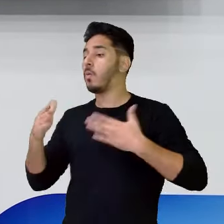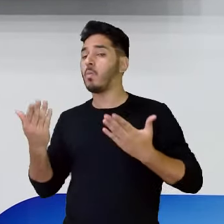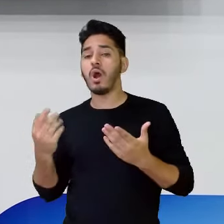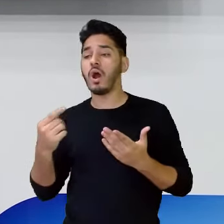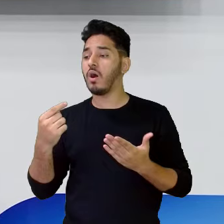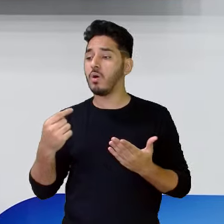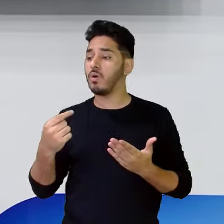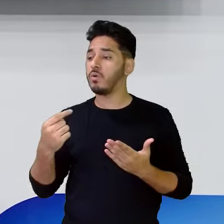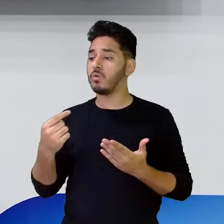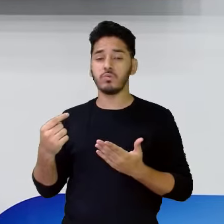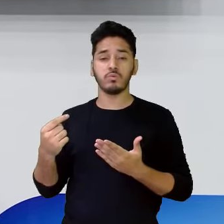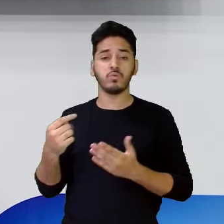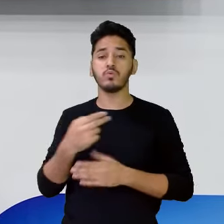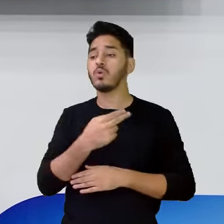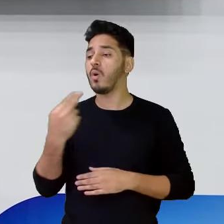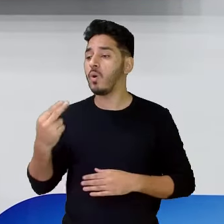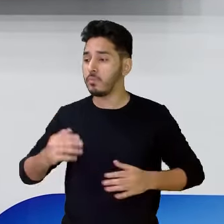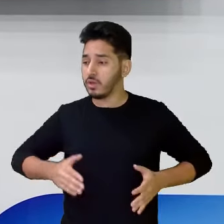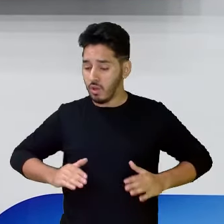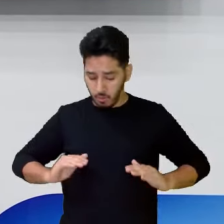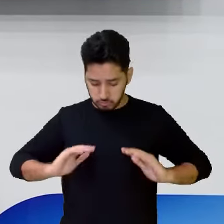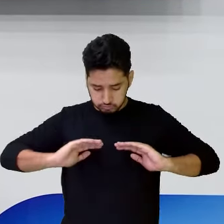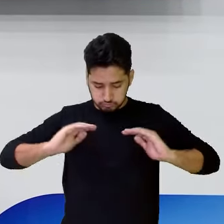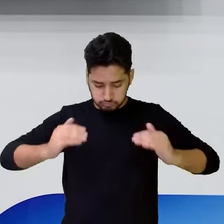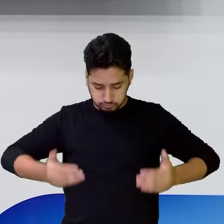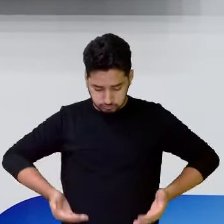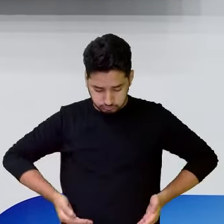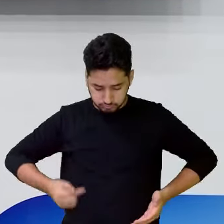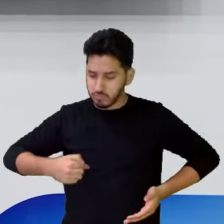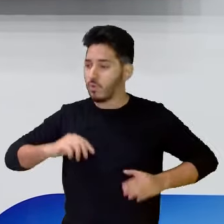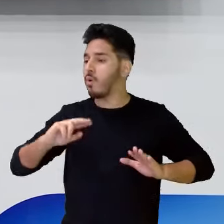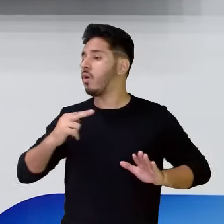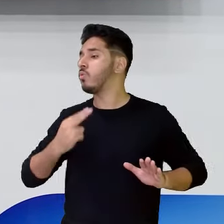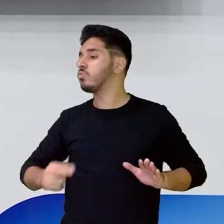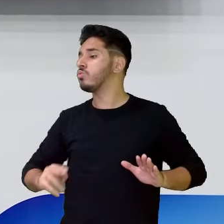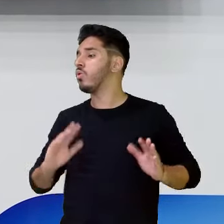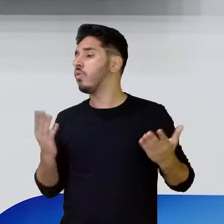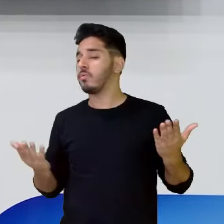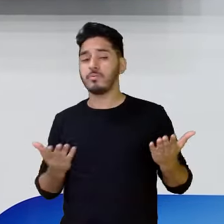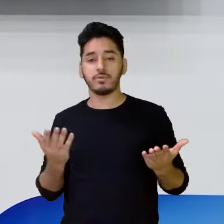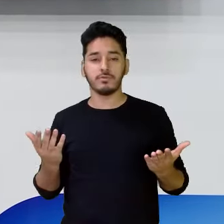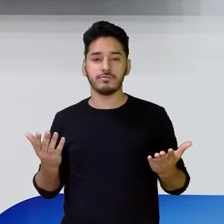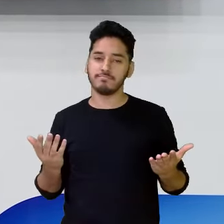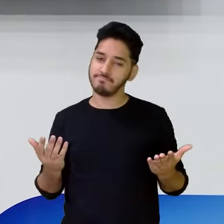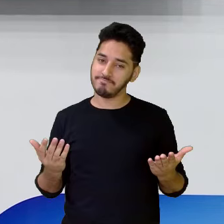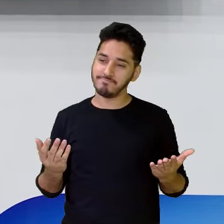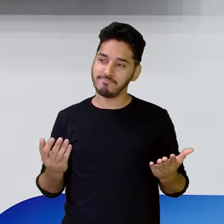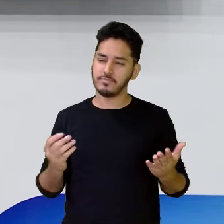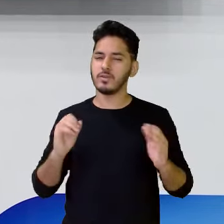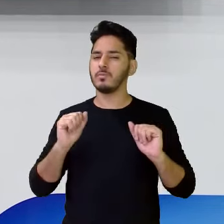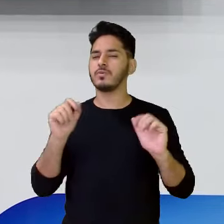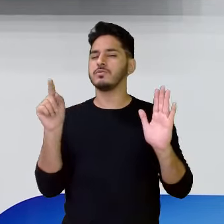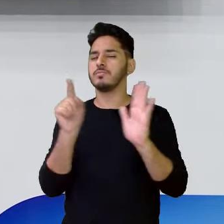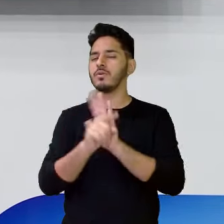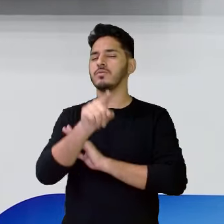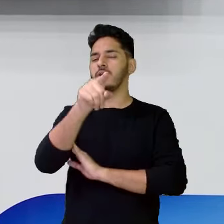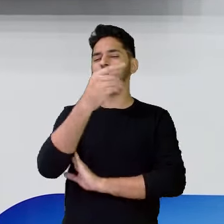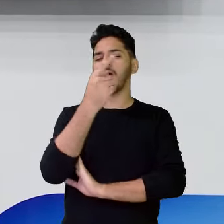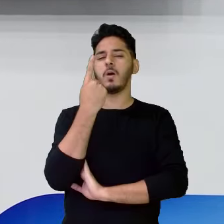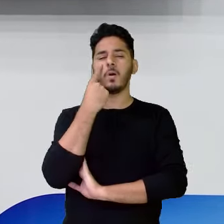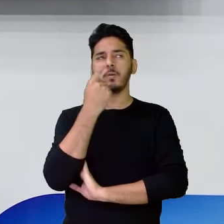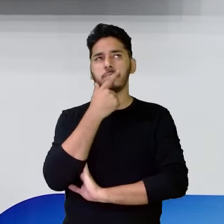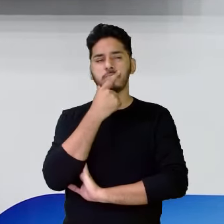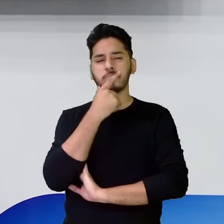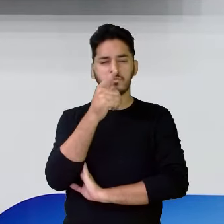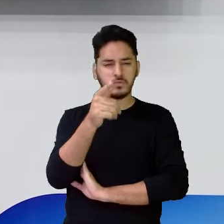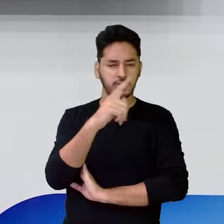Qual a escolha do nome para aquele bebê que vai nascer? Eu posso até perguntar outra coisa que eu lembrei aqui. Se